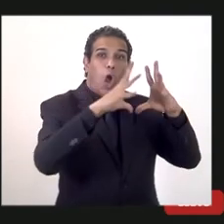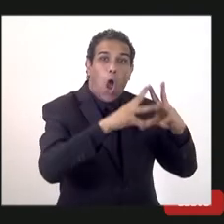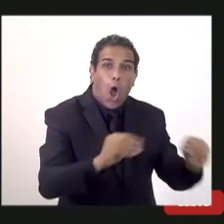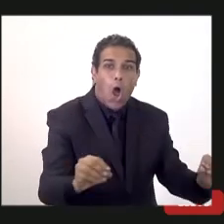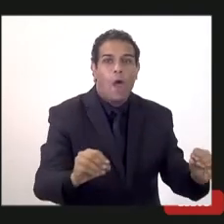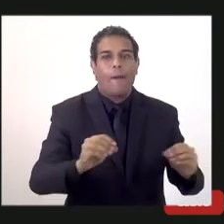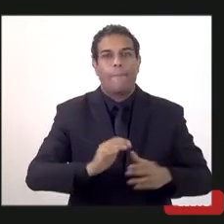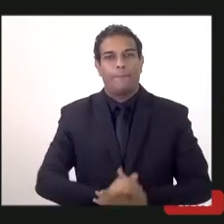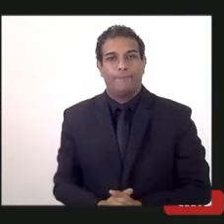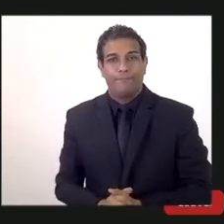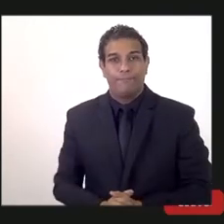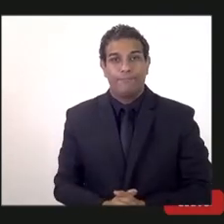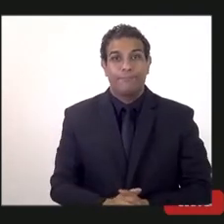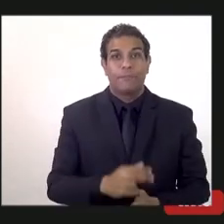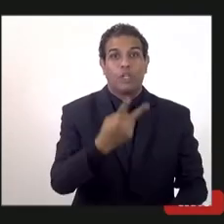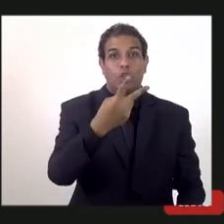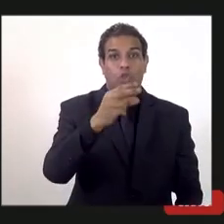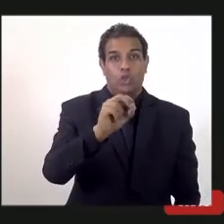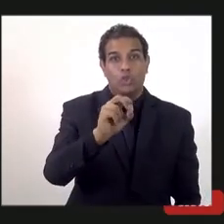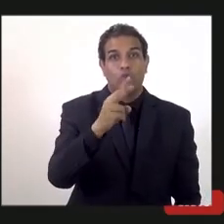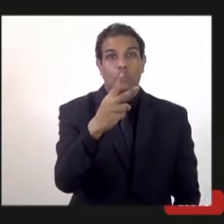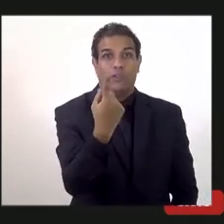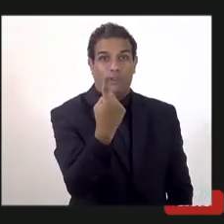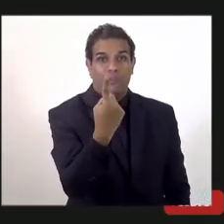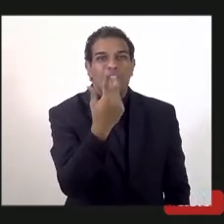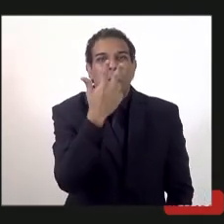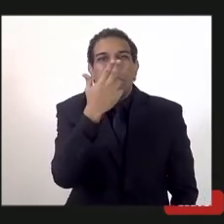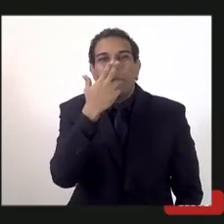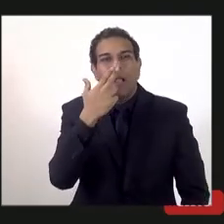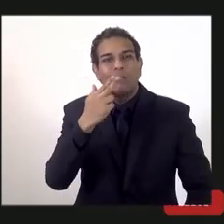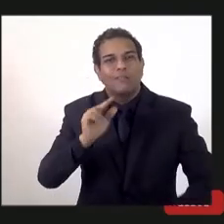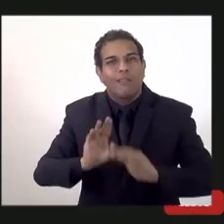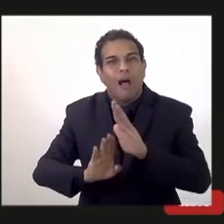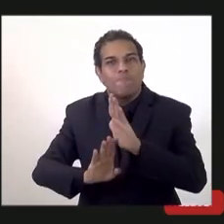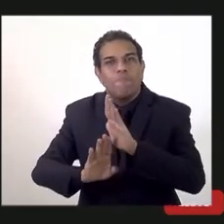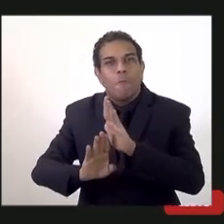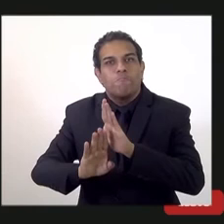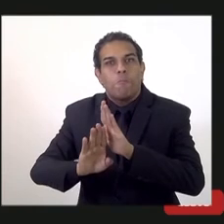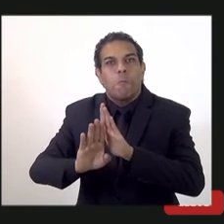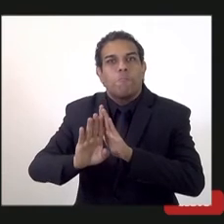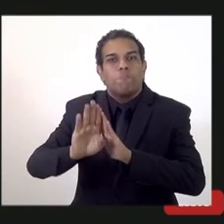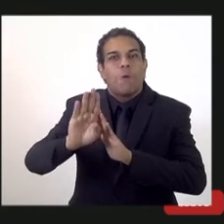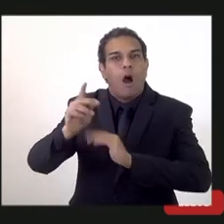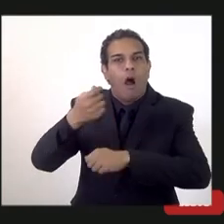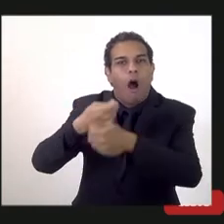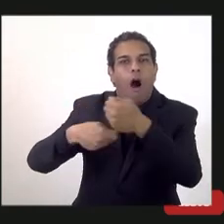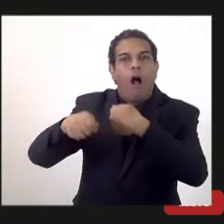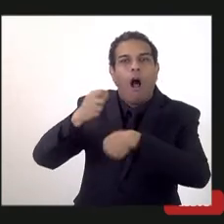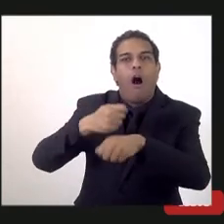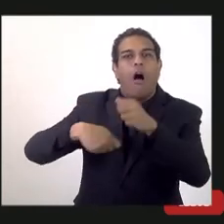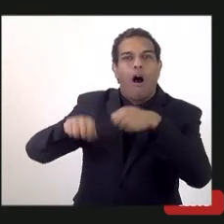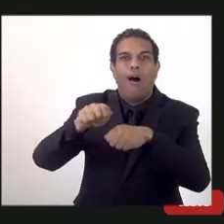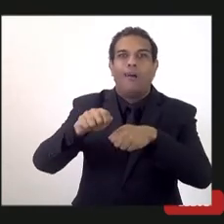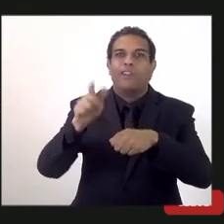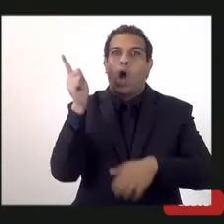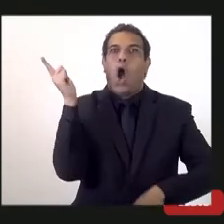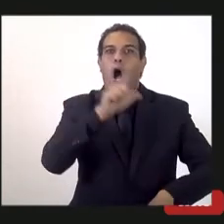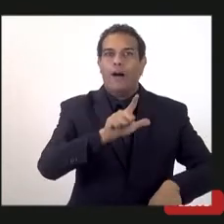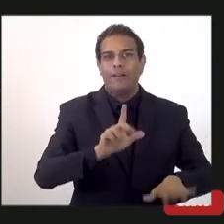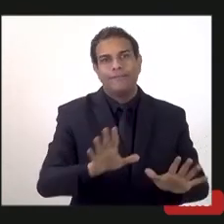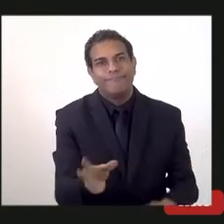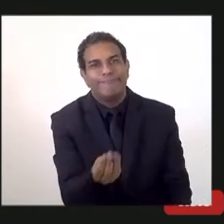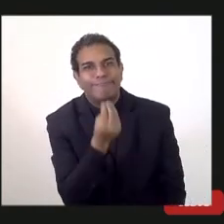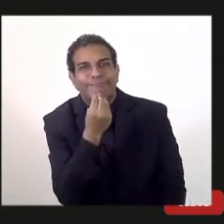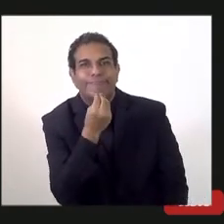Em 2021, a gente já tem um processo de recuperação, é claro, com o serviço protagonizando, poderia falar assim, não, mas é